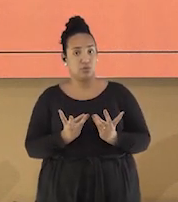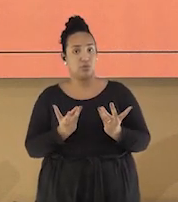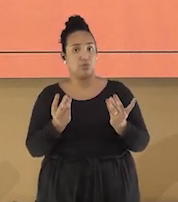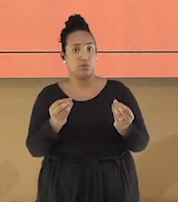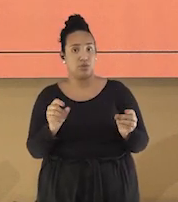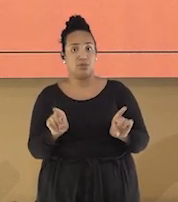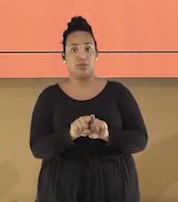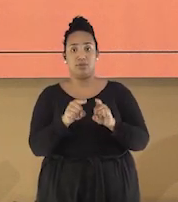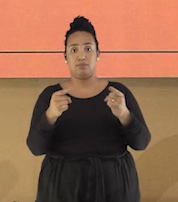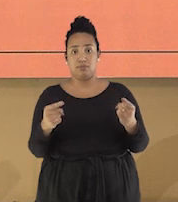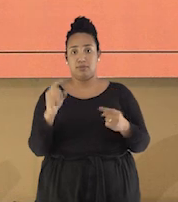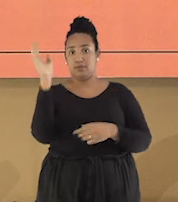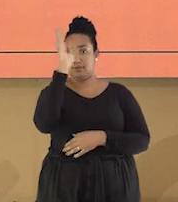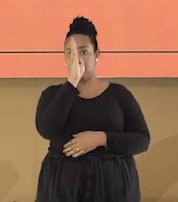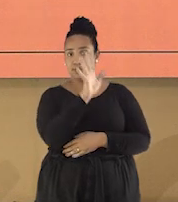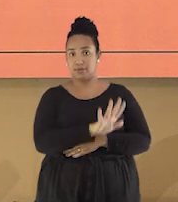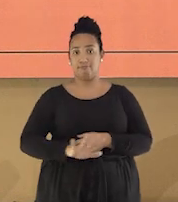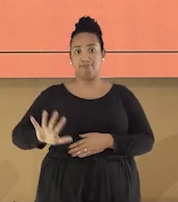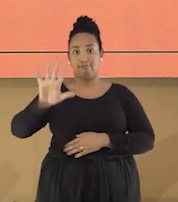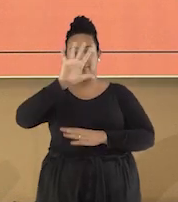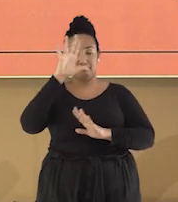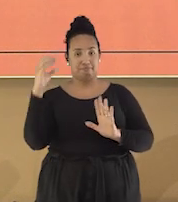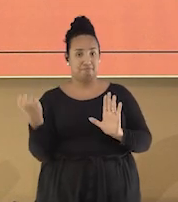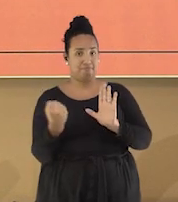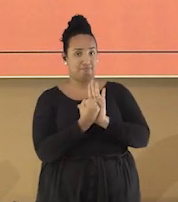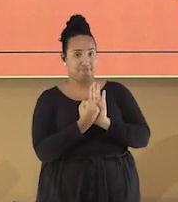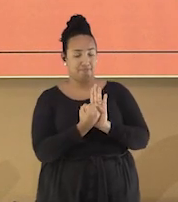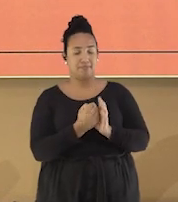patrimônio nacional e da justiça social.